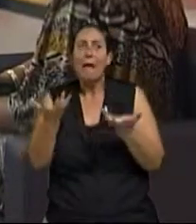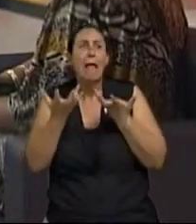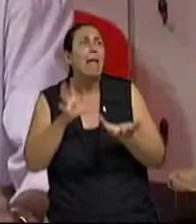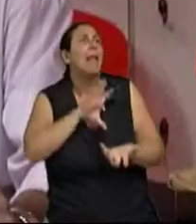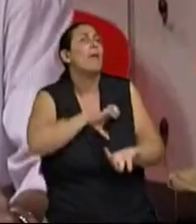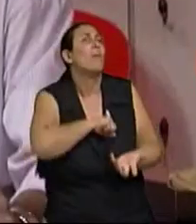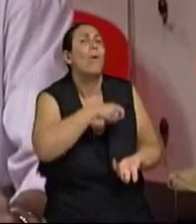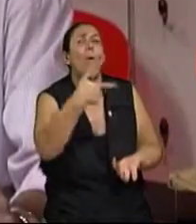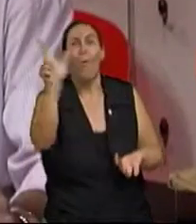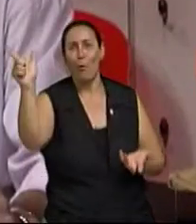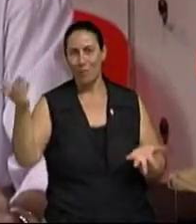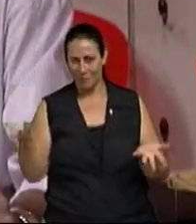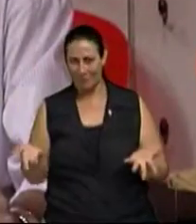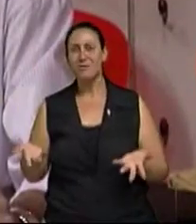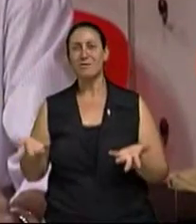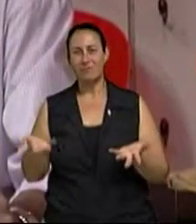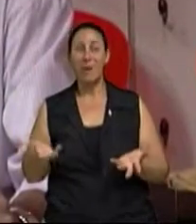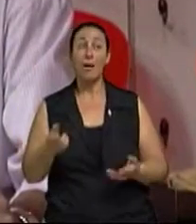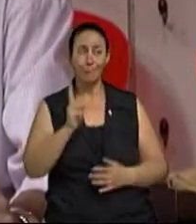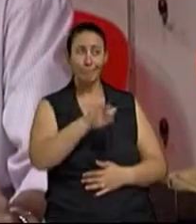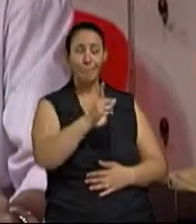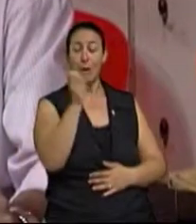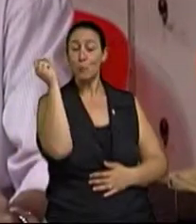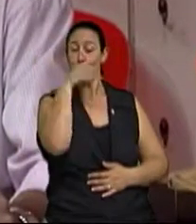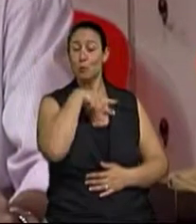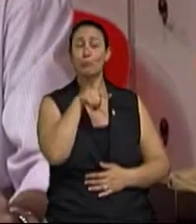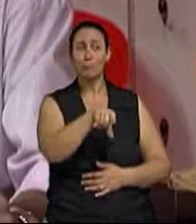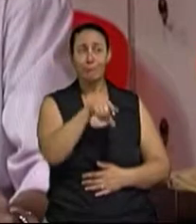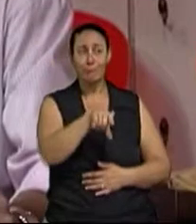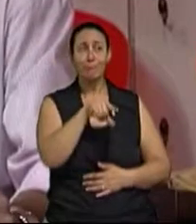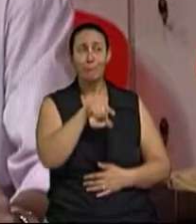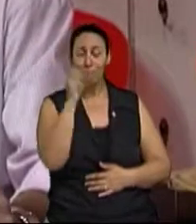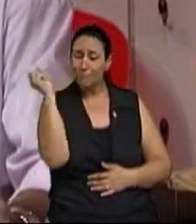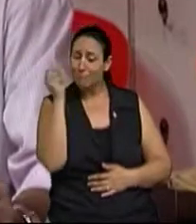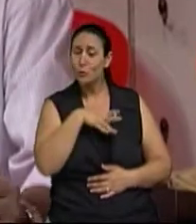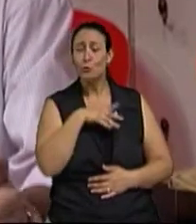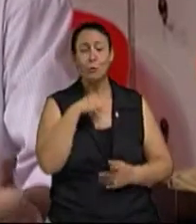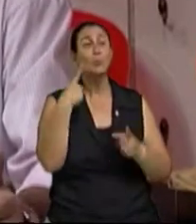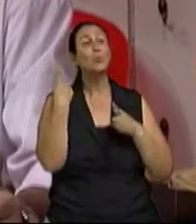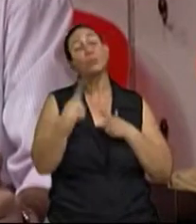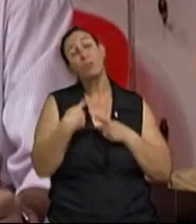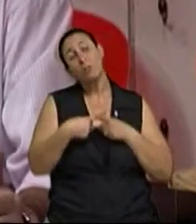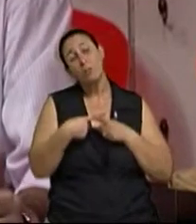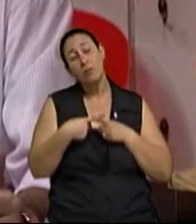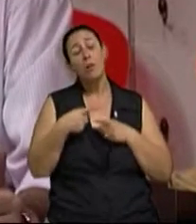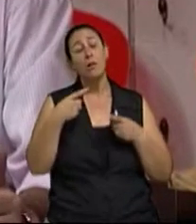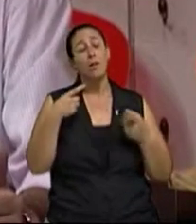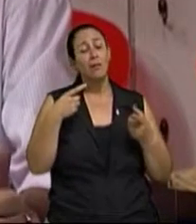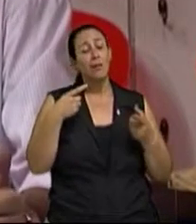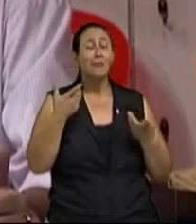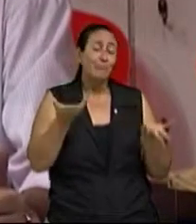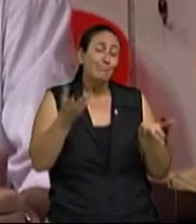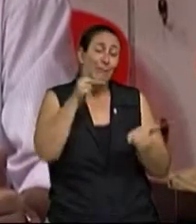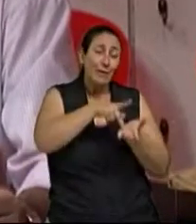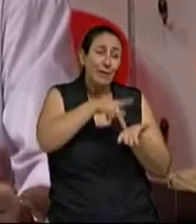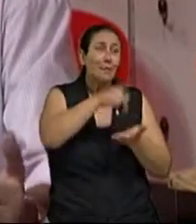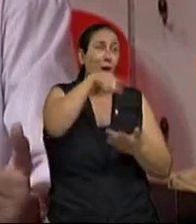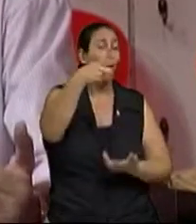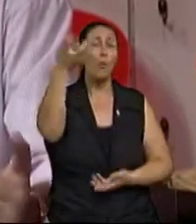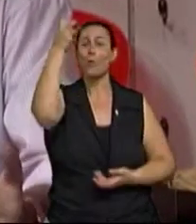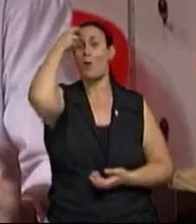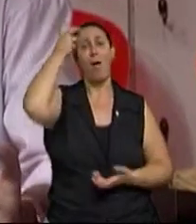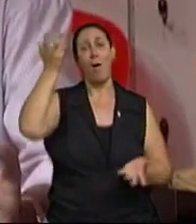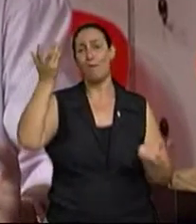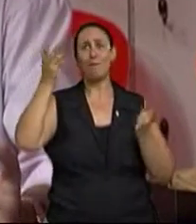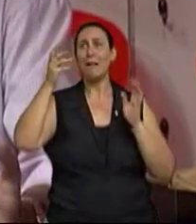isto é um absurdo. Mas acontece muito, Acontece muito, é um absurdo. Mas infelizmente é uma tendência cultural, ou seja,